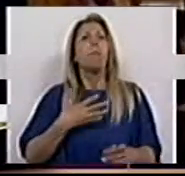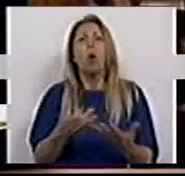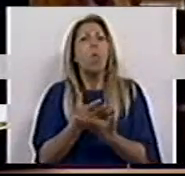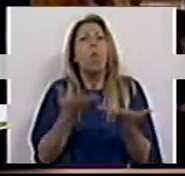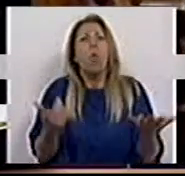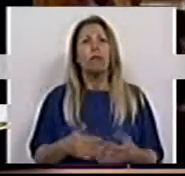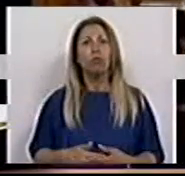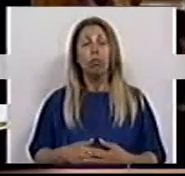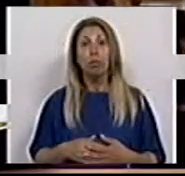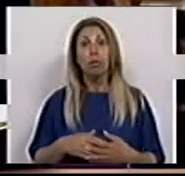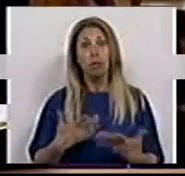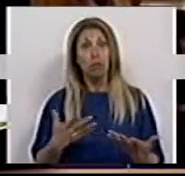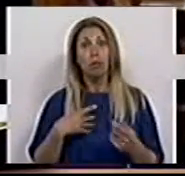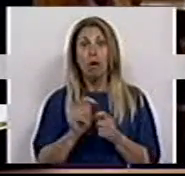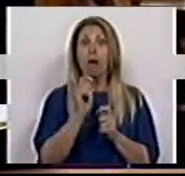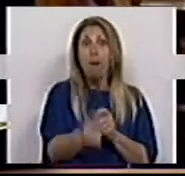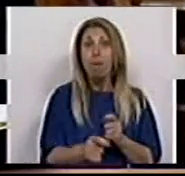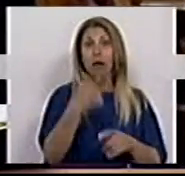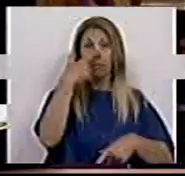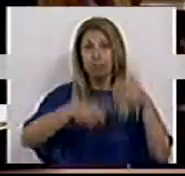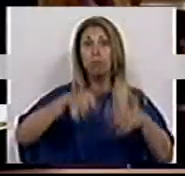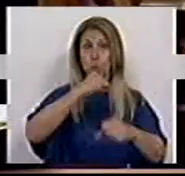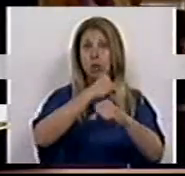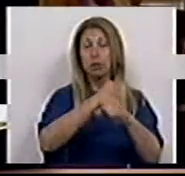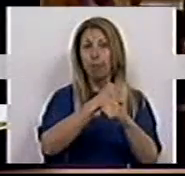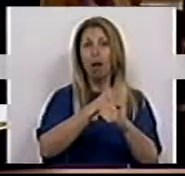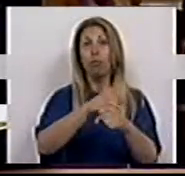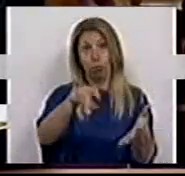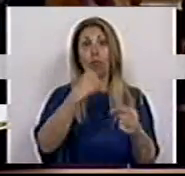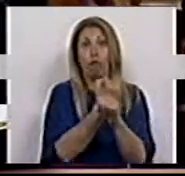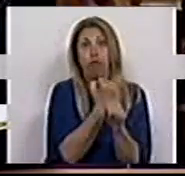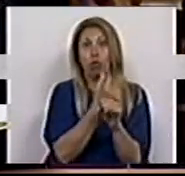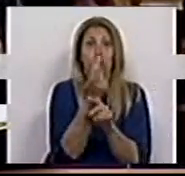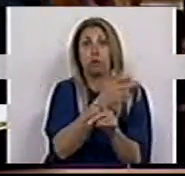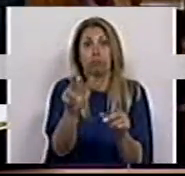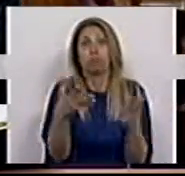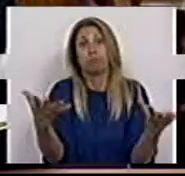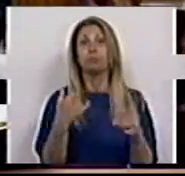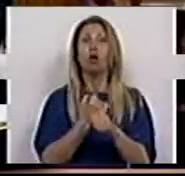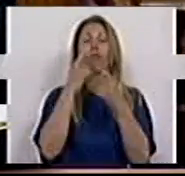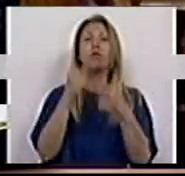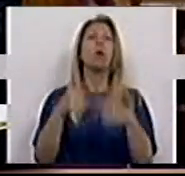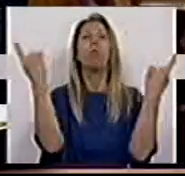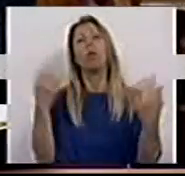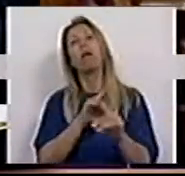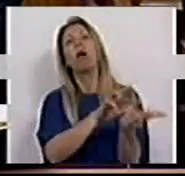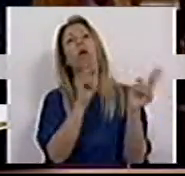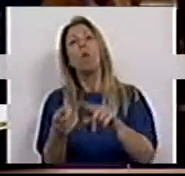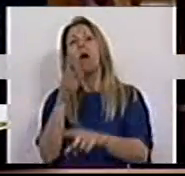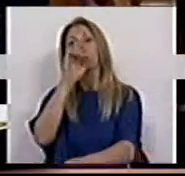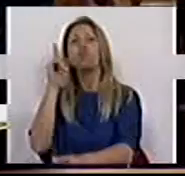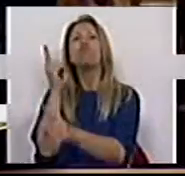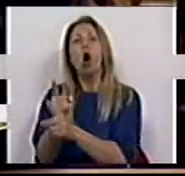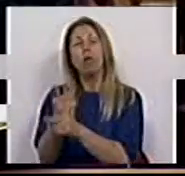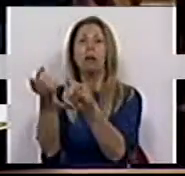a milhares de pessoas que trabalham e desempenham funções permanentes e necessárias na função pública ao mesmo tempo que despede ou não